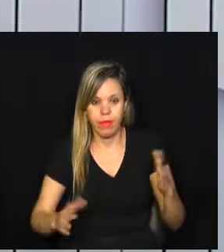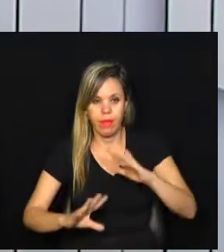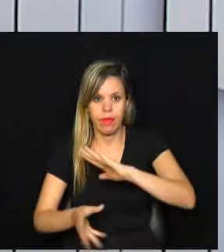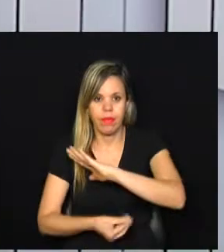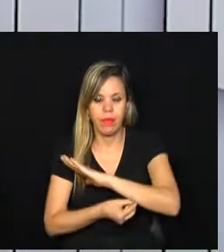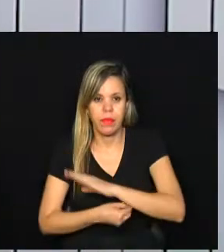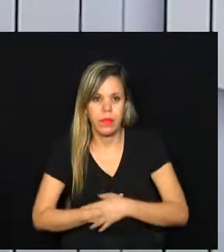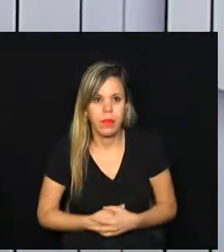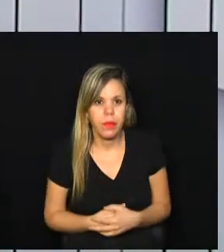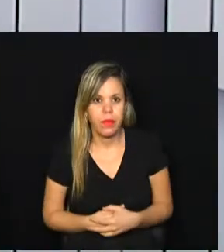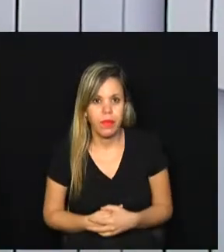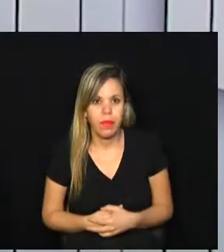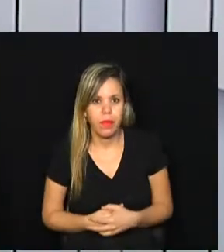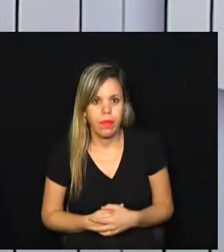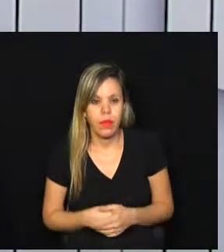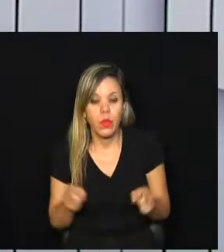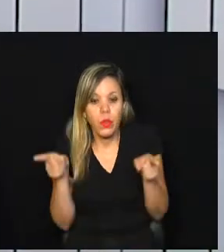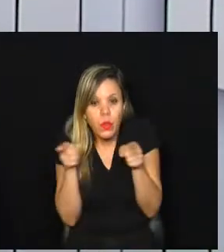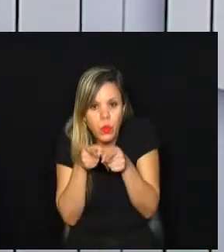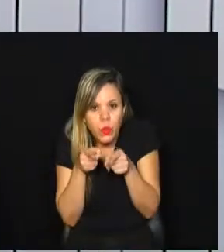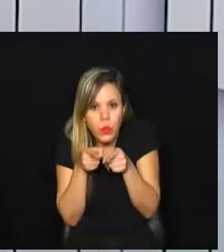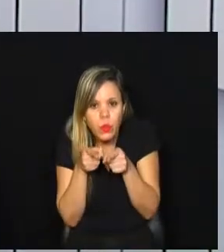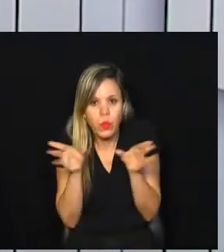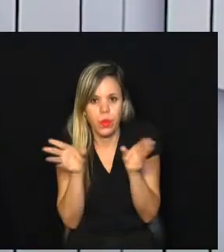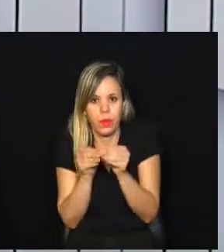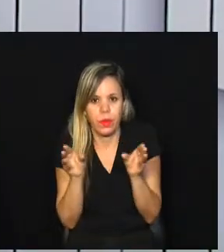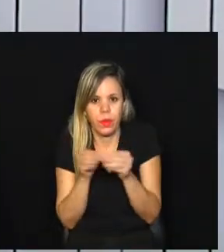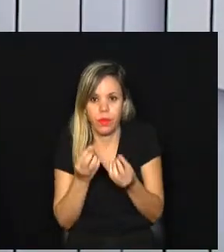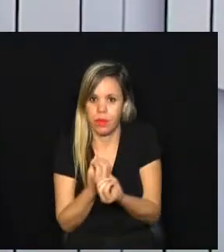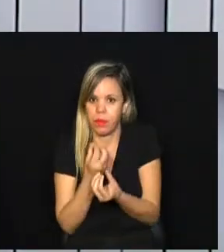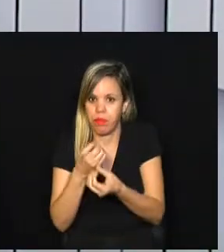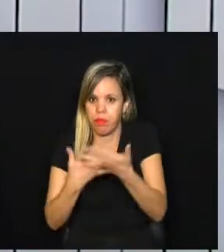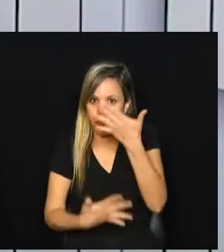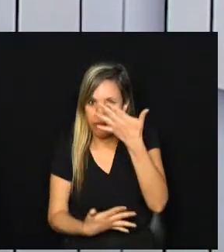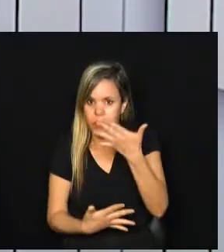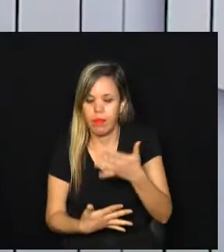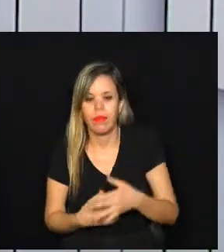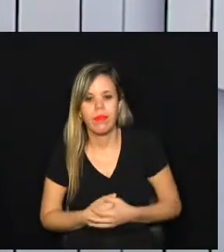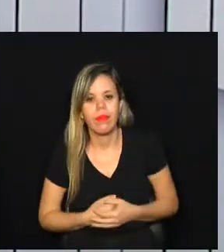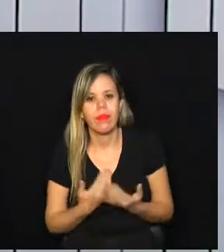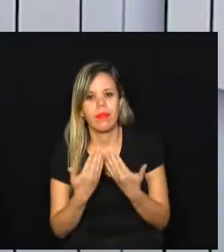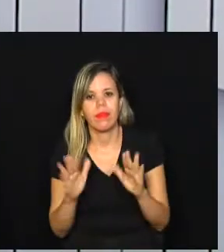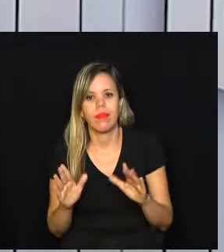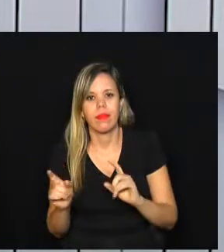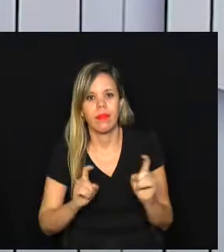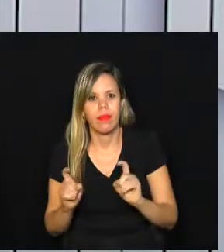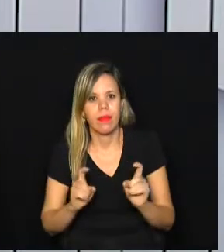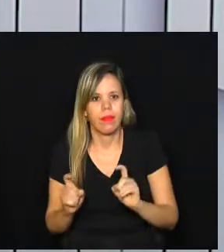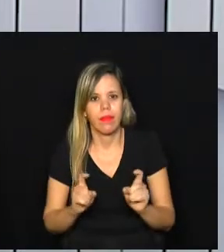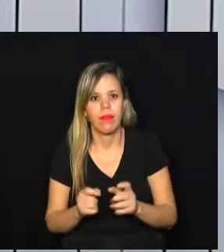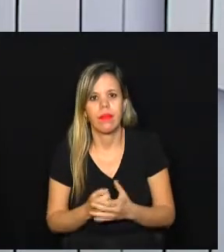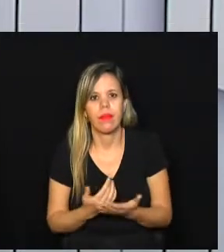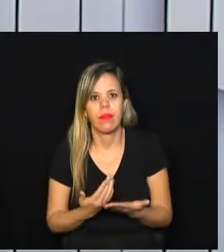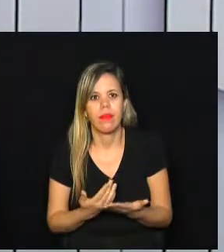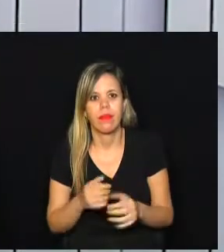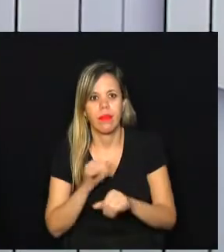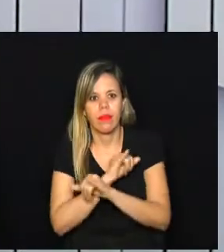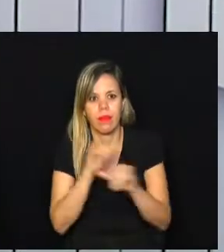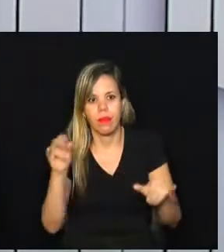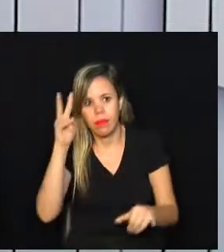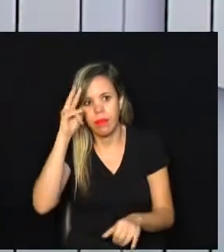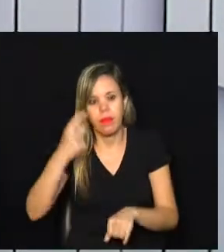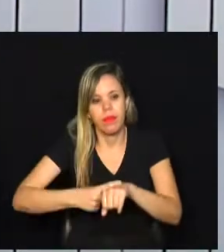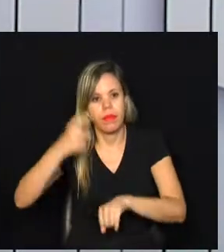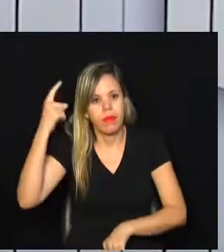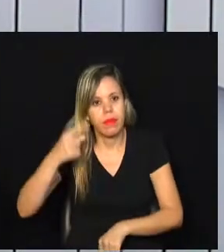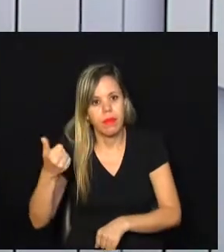Câmara Total, edição curta, mas com muitas informações. E a gente abre esta edição com uma notícia histórica.